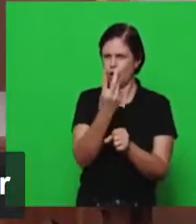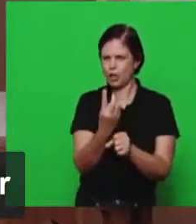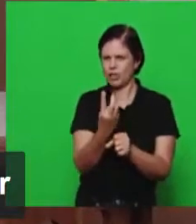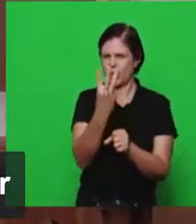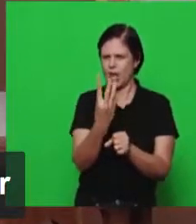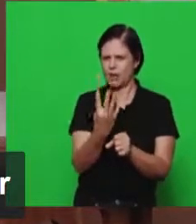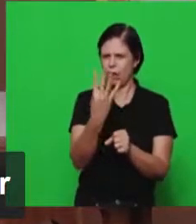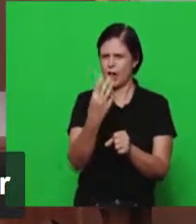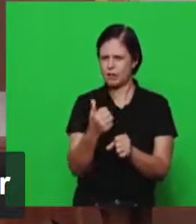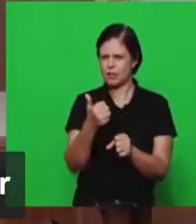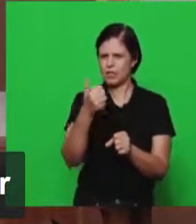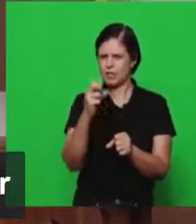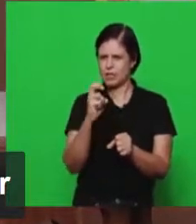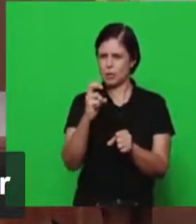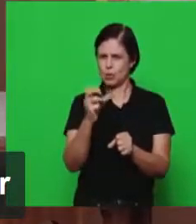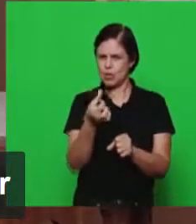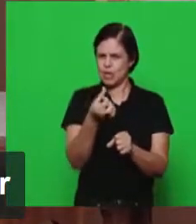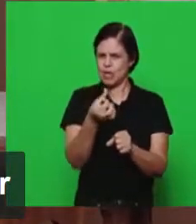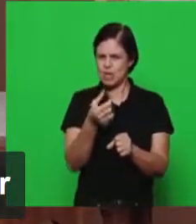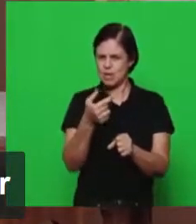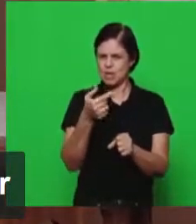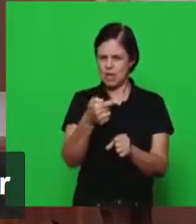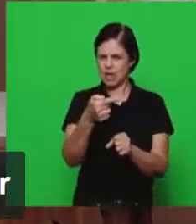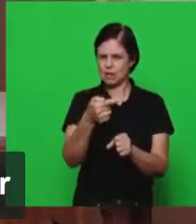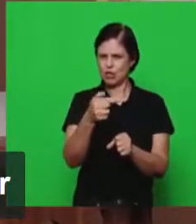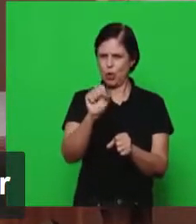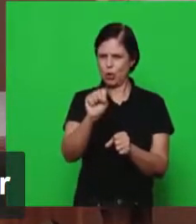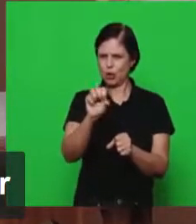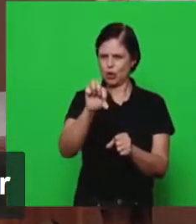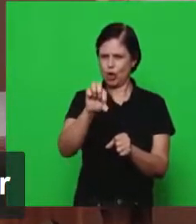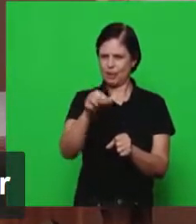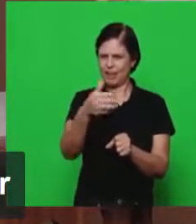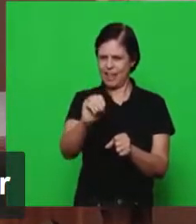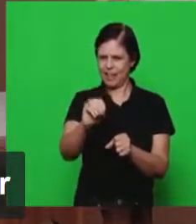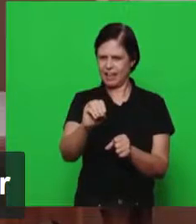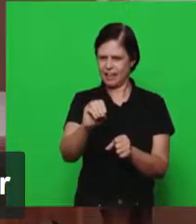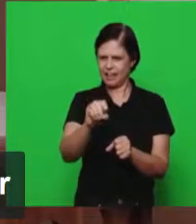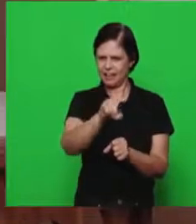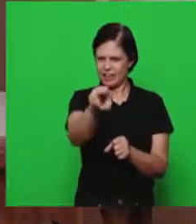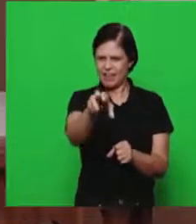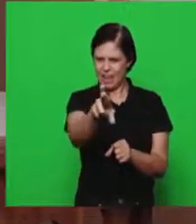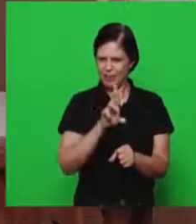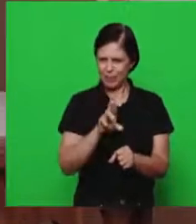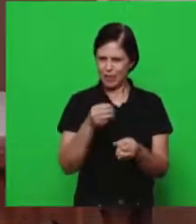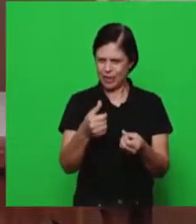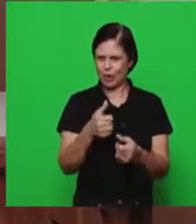cabeça e os irmãos vão responder aí vão responder